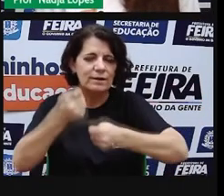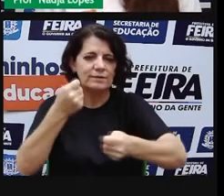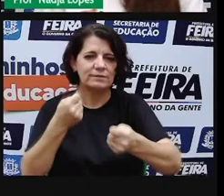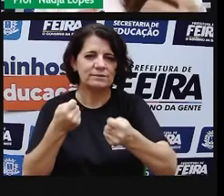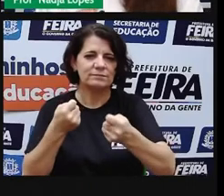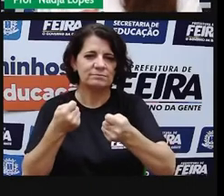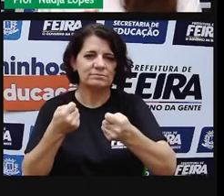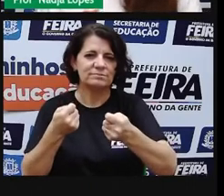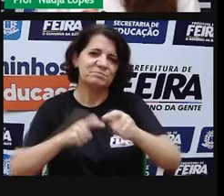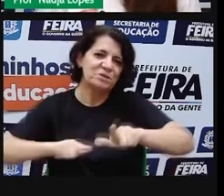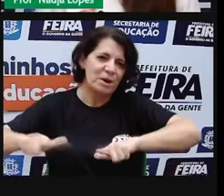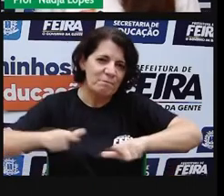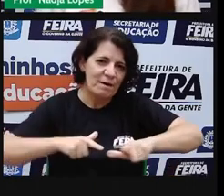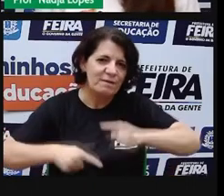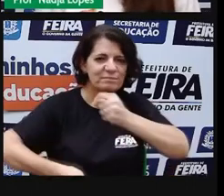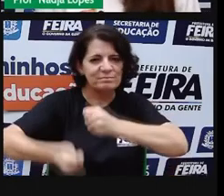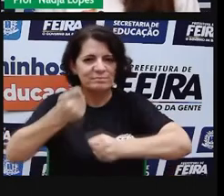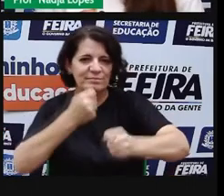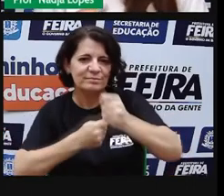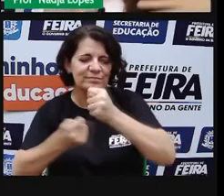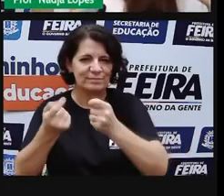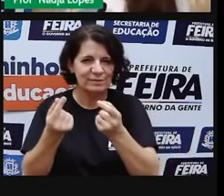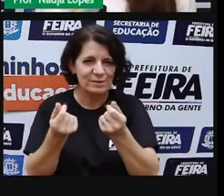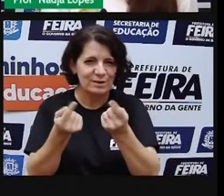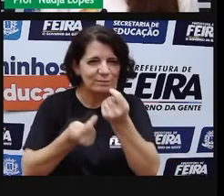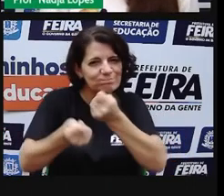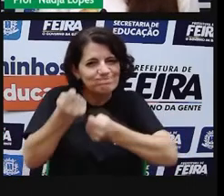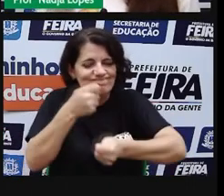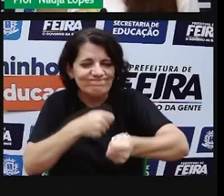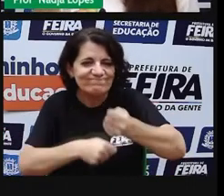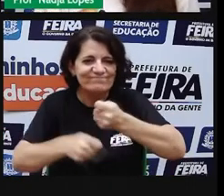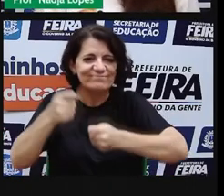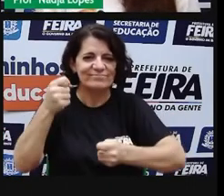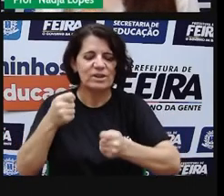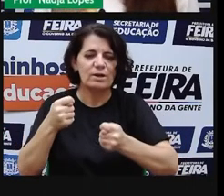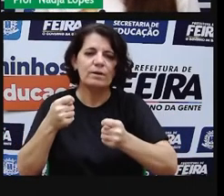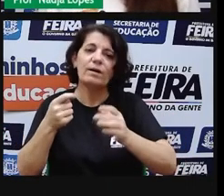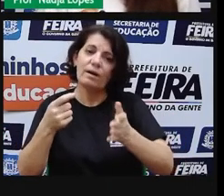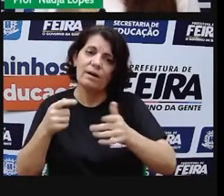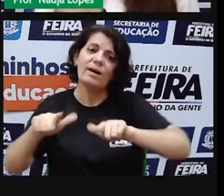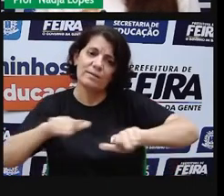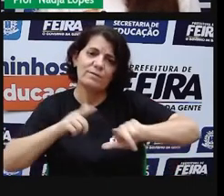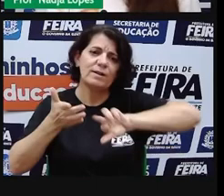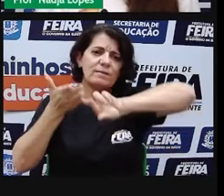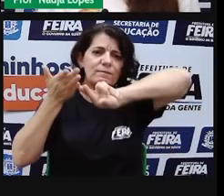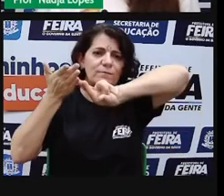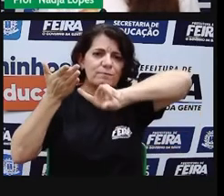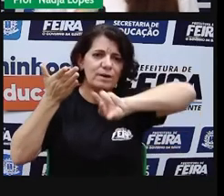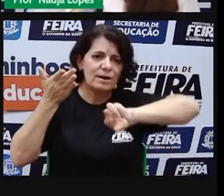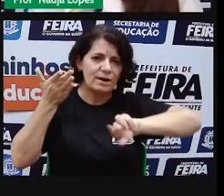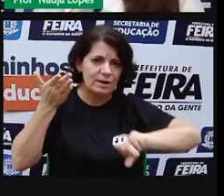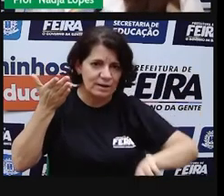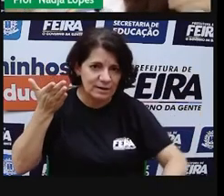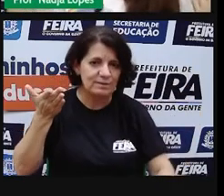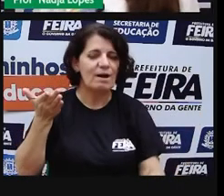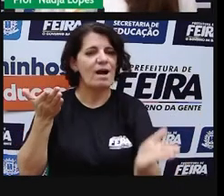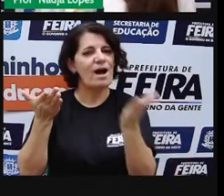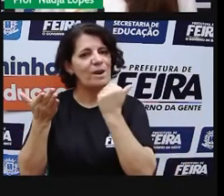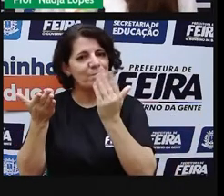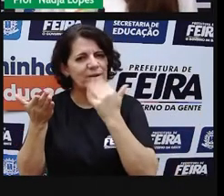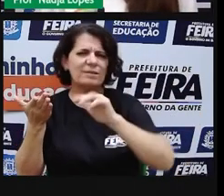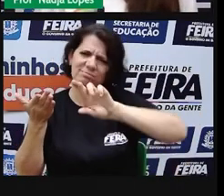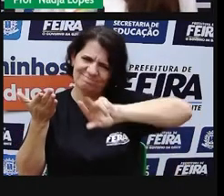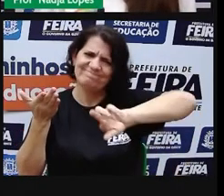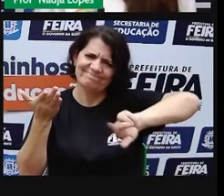a gente está falando sobre atividades diversificadas. Aí eu dei o exemplo da educação, da alimentação, da segurança, e temos